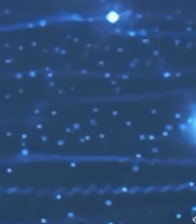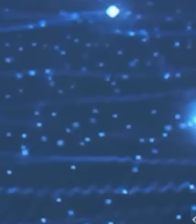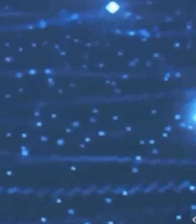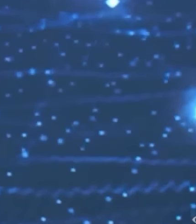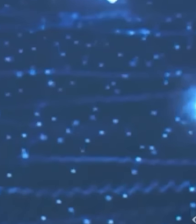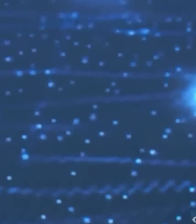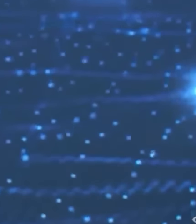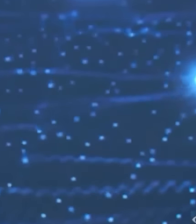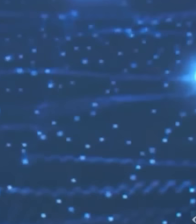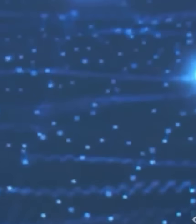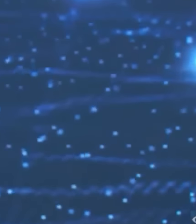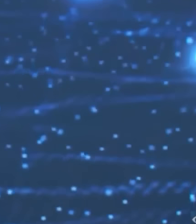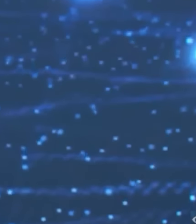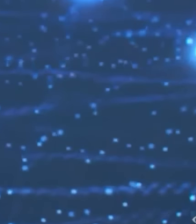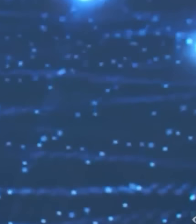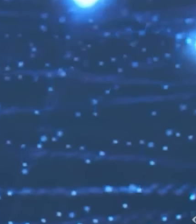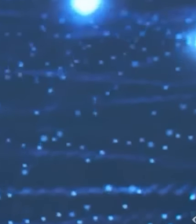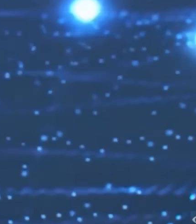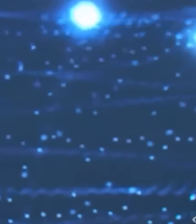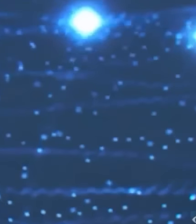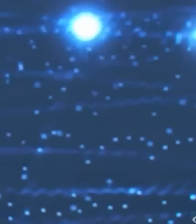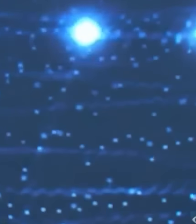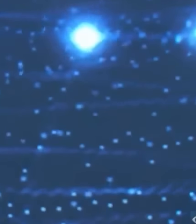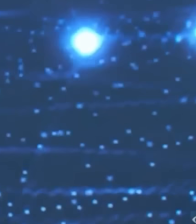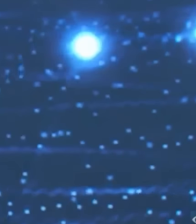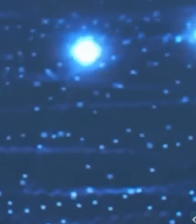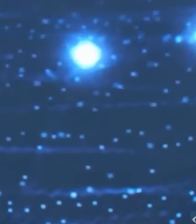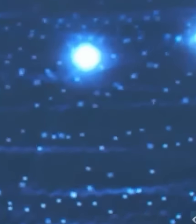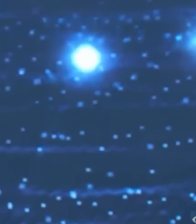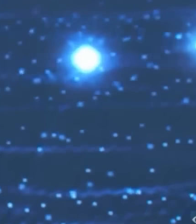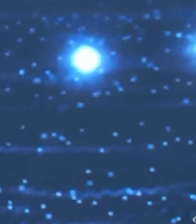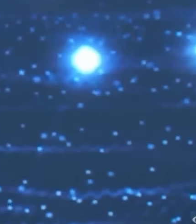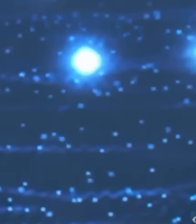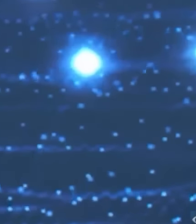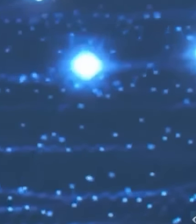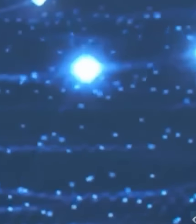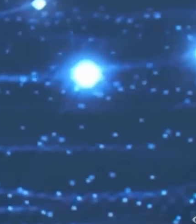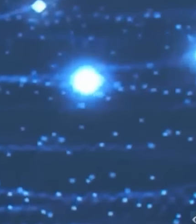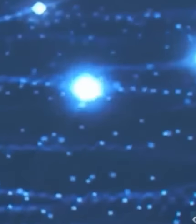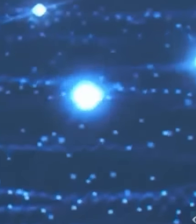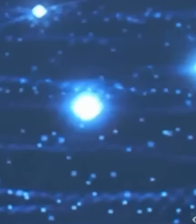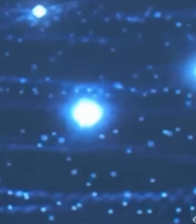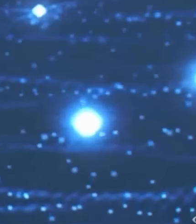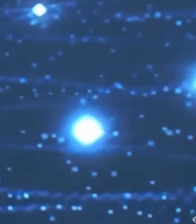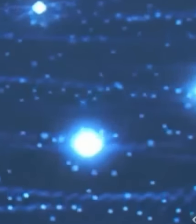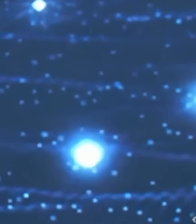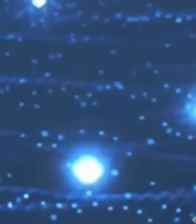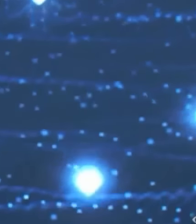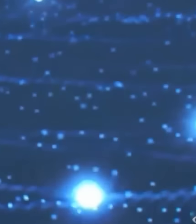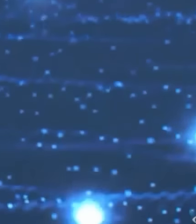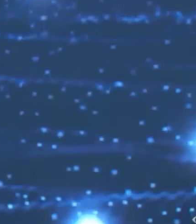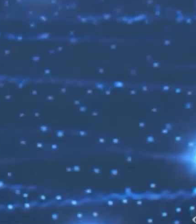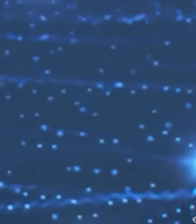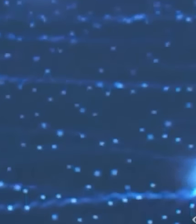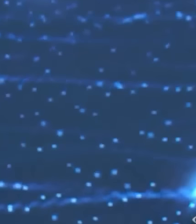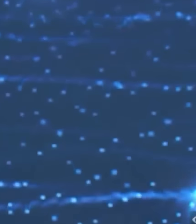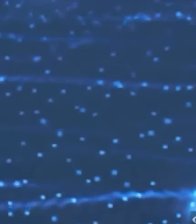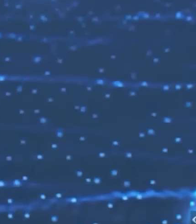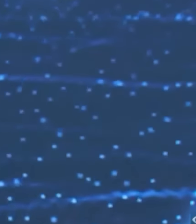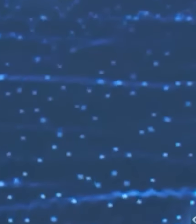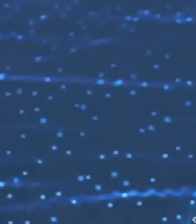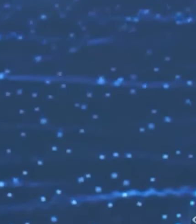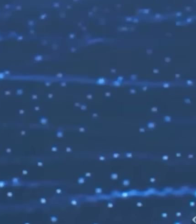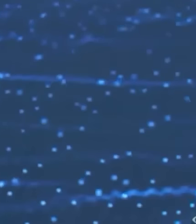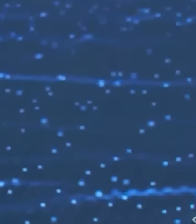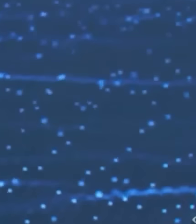Isso também é um grande local para receber os nossos turistas. E é por isso que a gente está fazendo um grande investimento. Reurbanização de vários